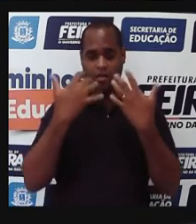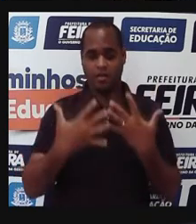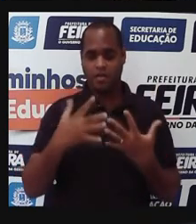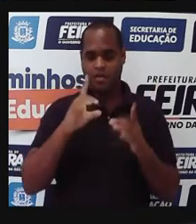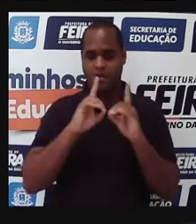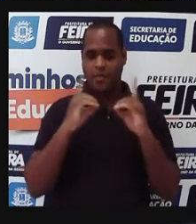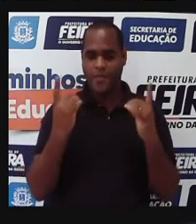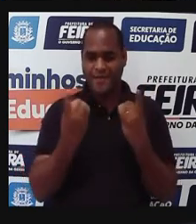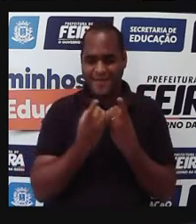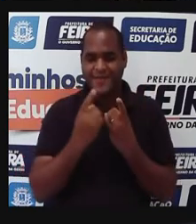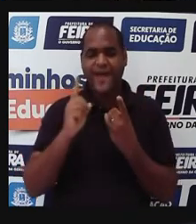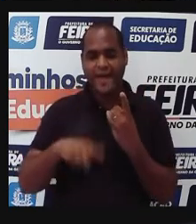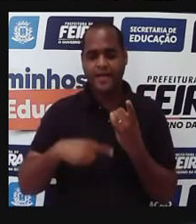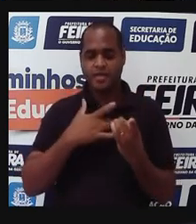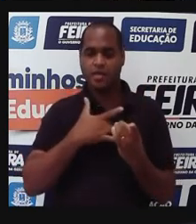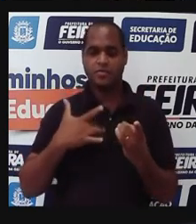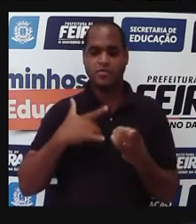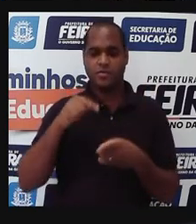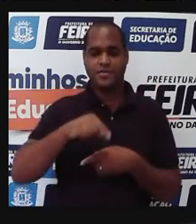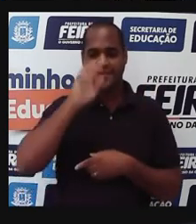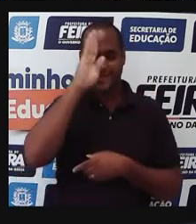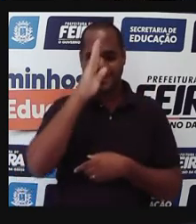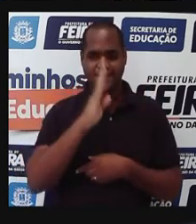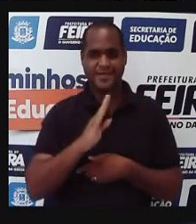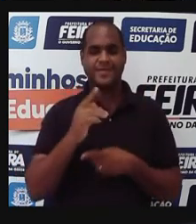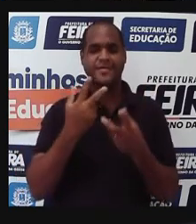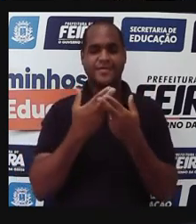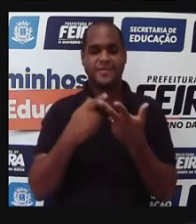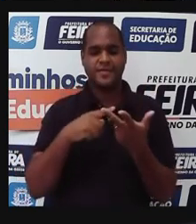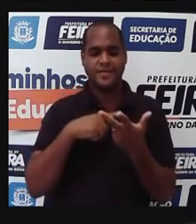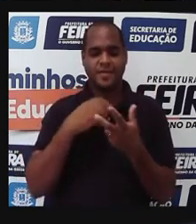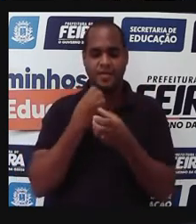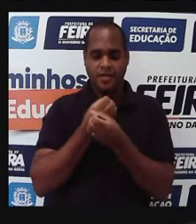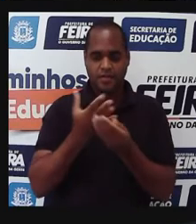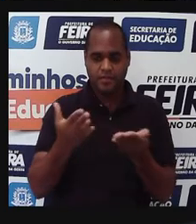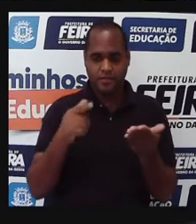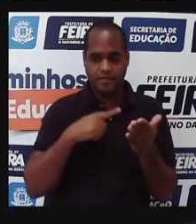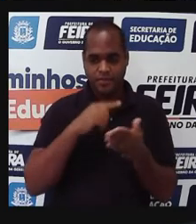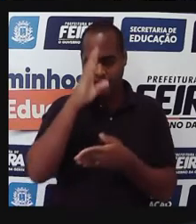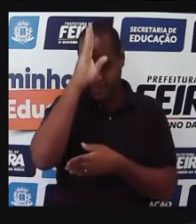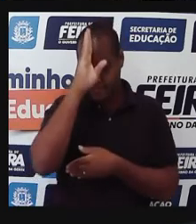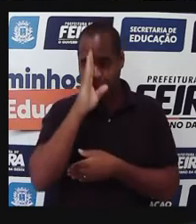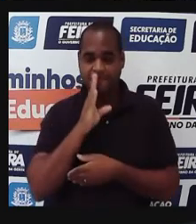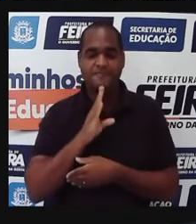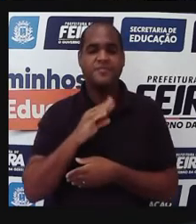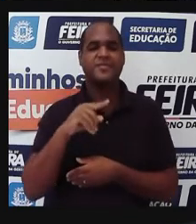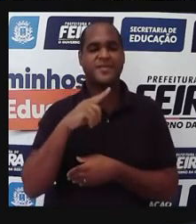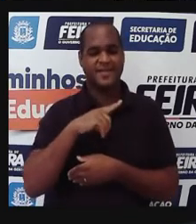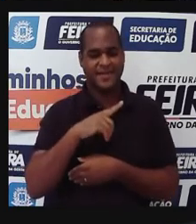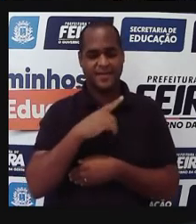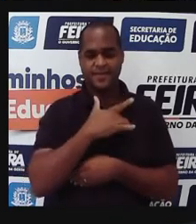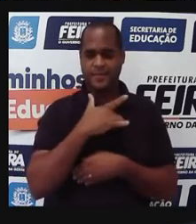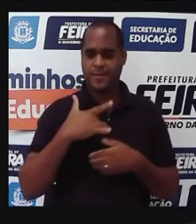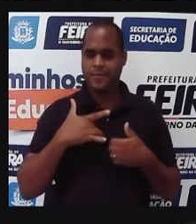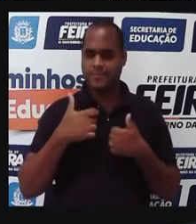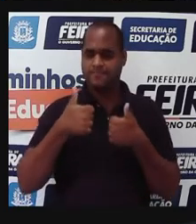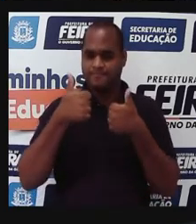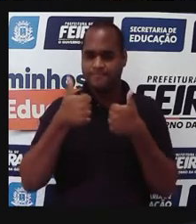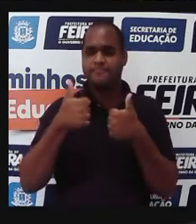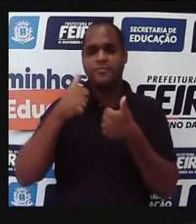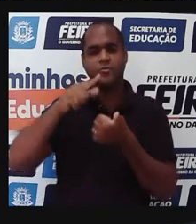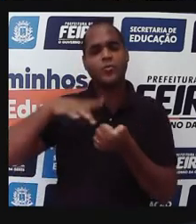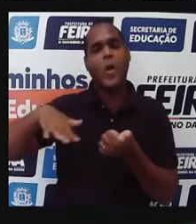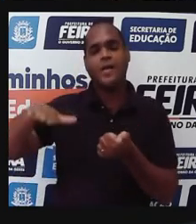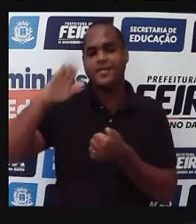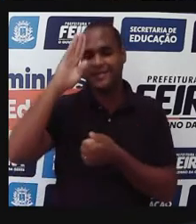democratização da saúde no Brasil, acesso integral, universal e gratuito a serviços de saúde a todo cidadão